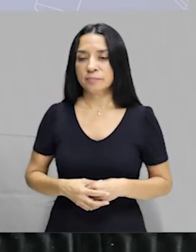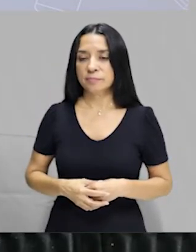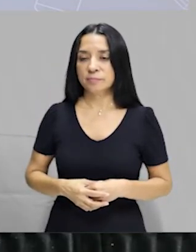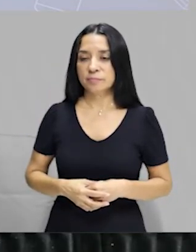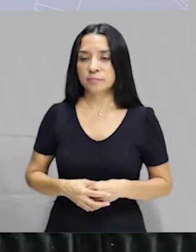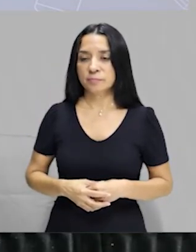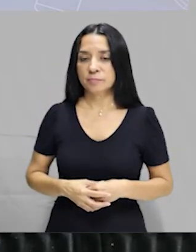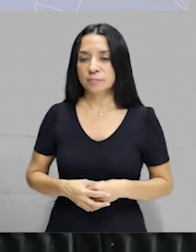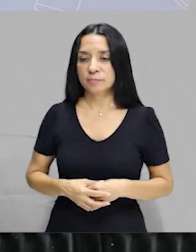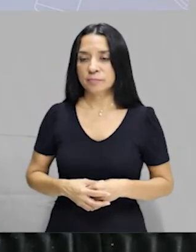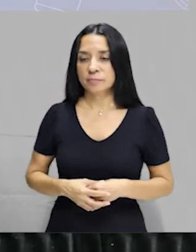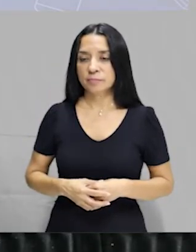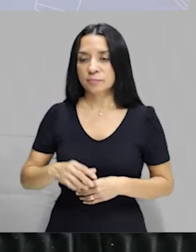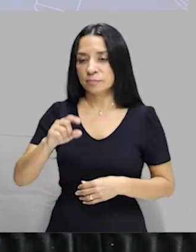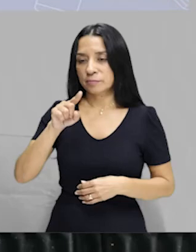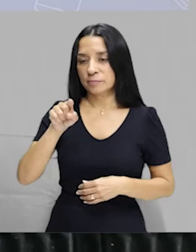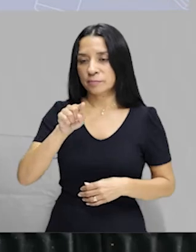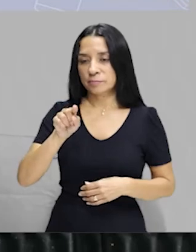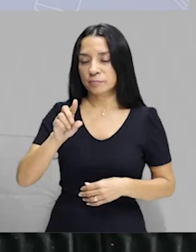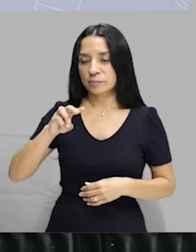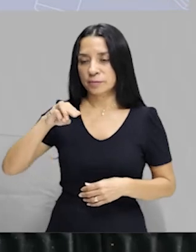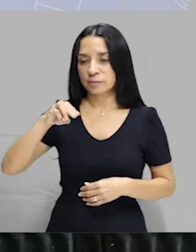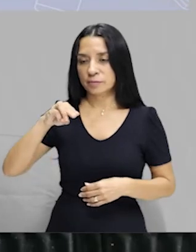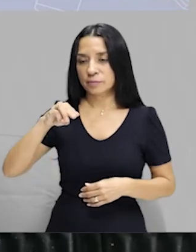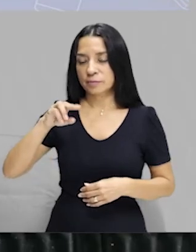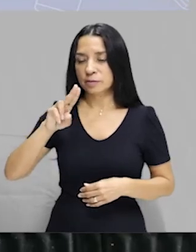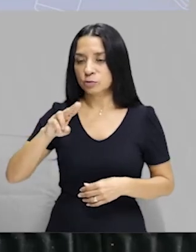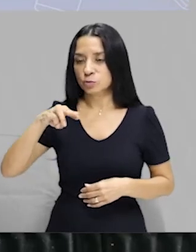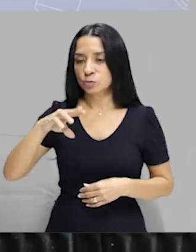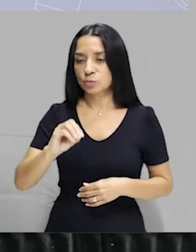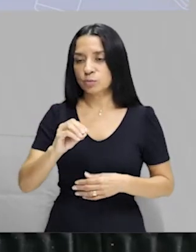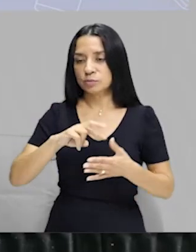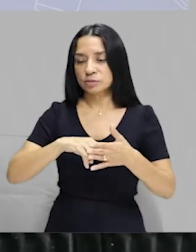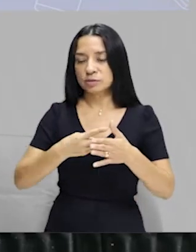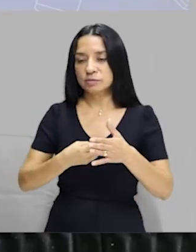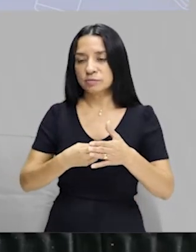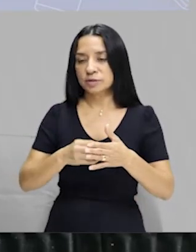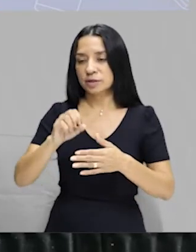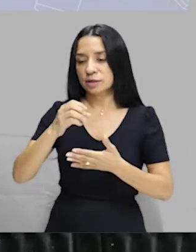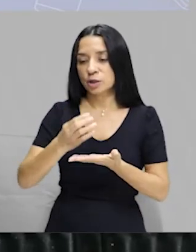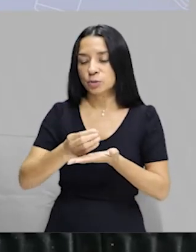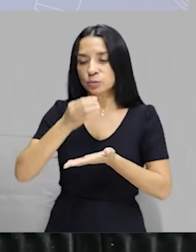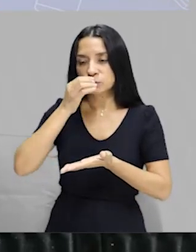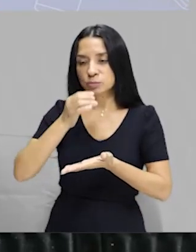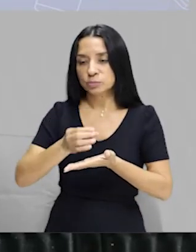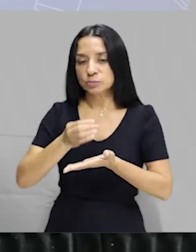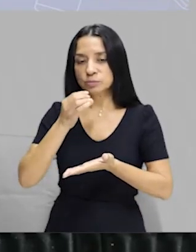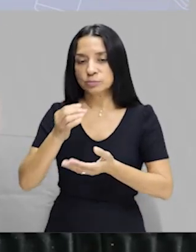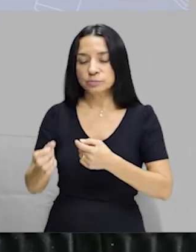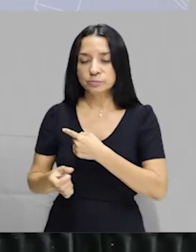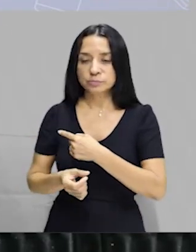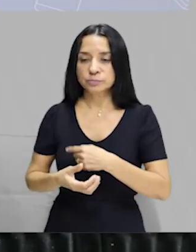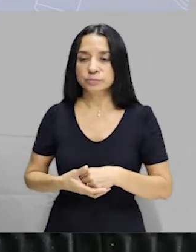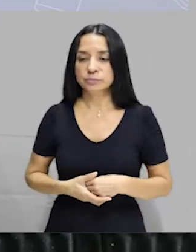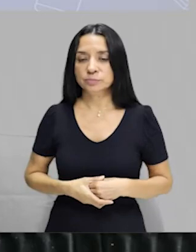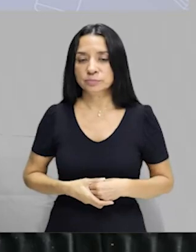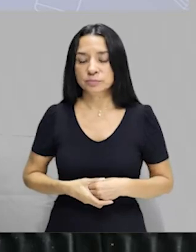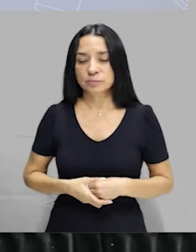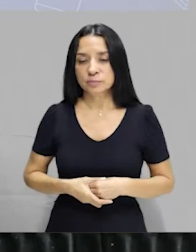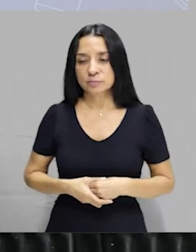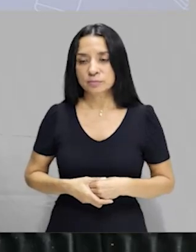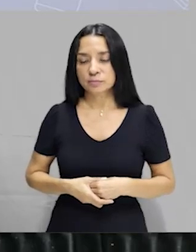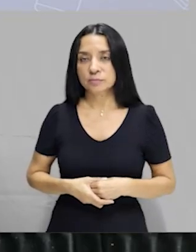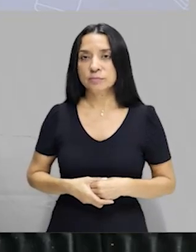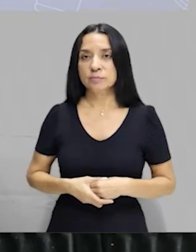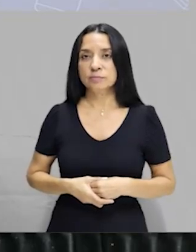Zumo é suco, tá gente? Então, nós outras, bebemos mucho zumo de frutas e